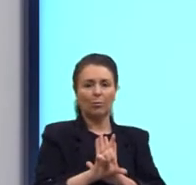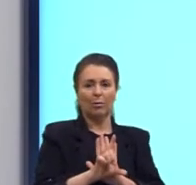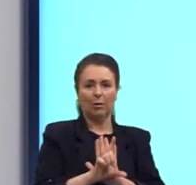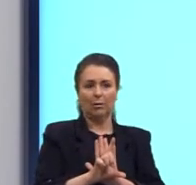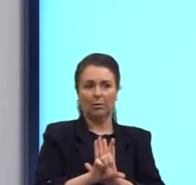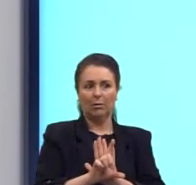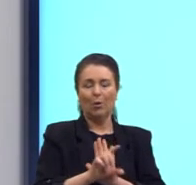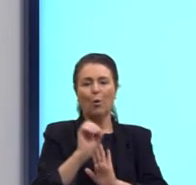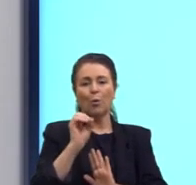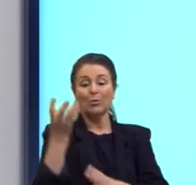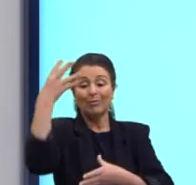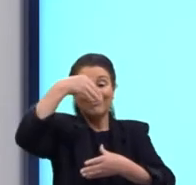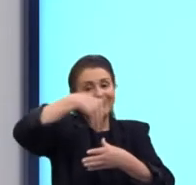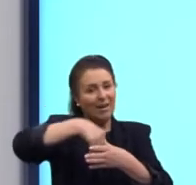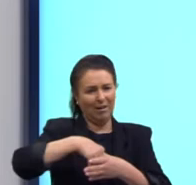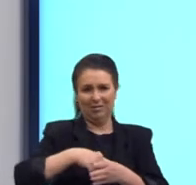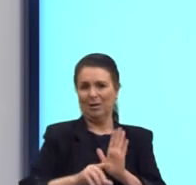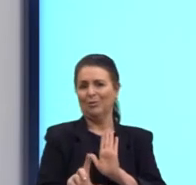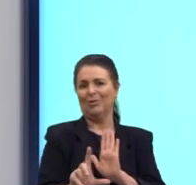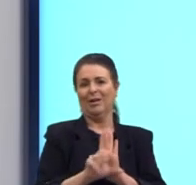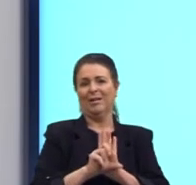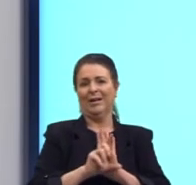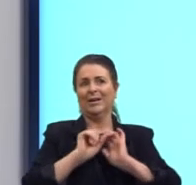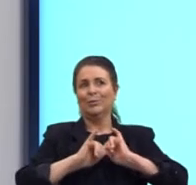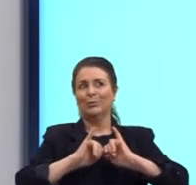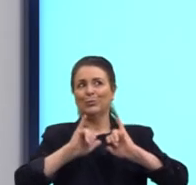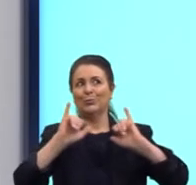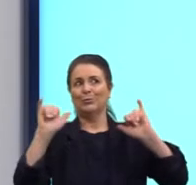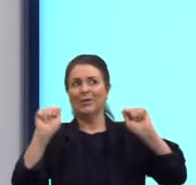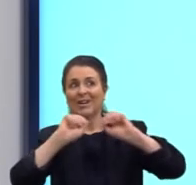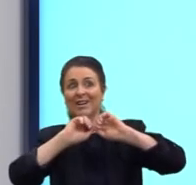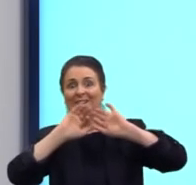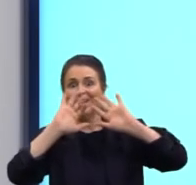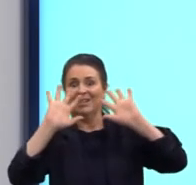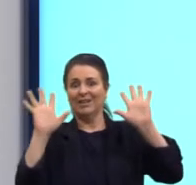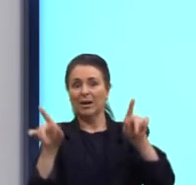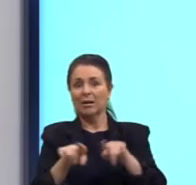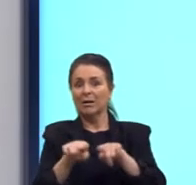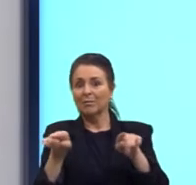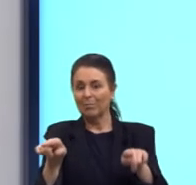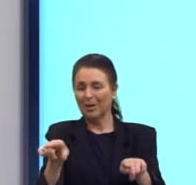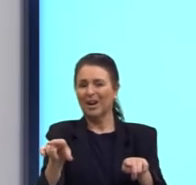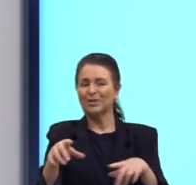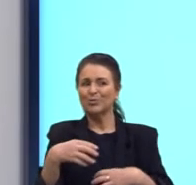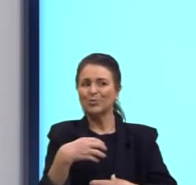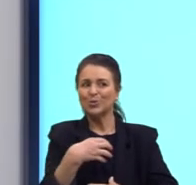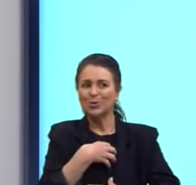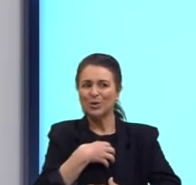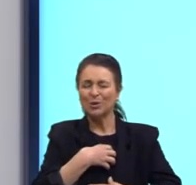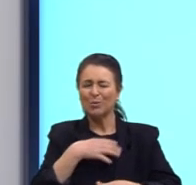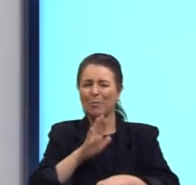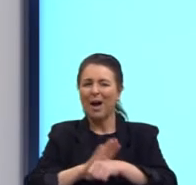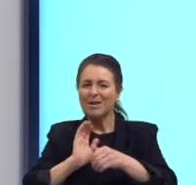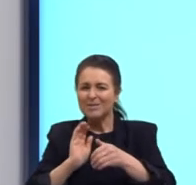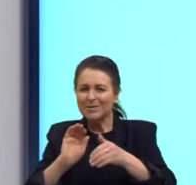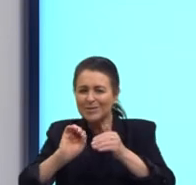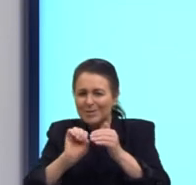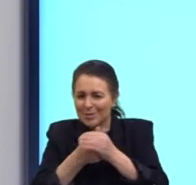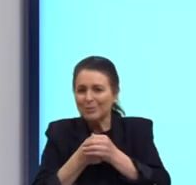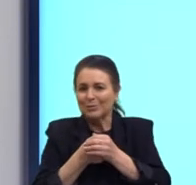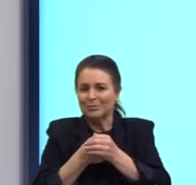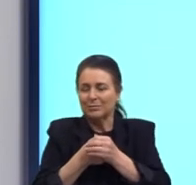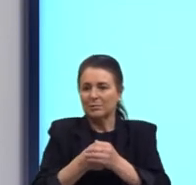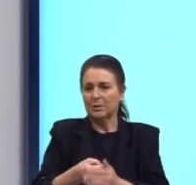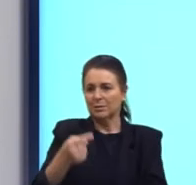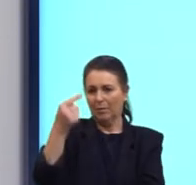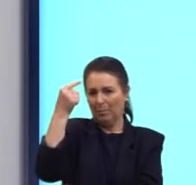expressa tão explícita na lei, mas de uma forma um pouco mais escondida. A gente pode pensar